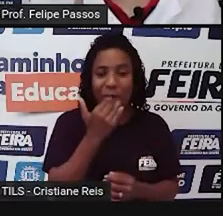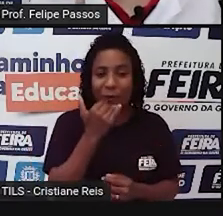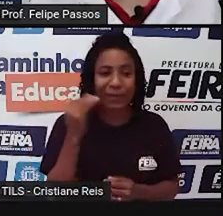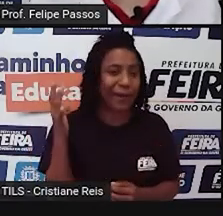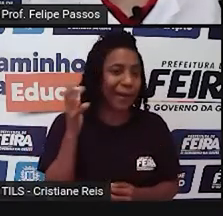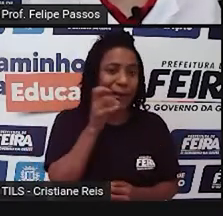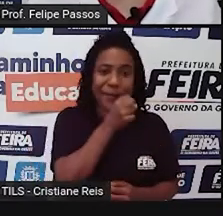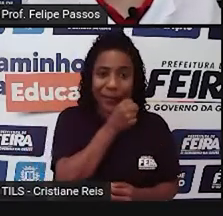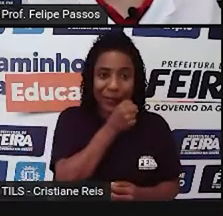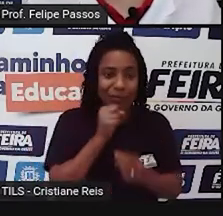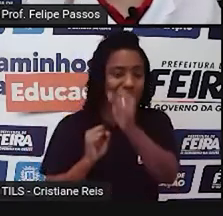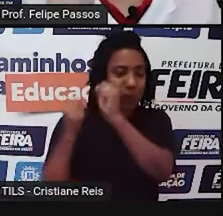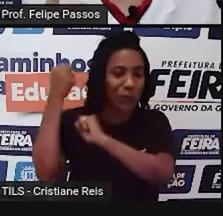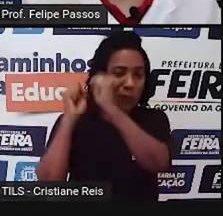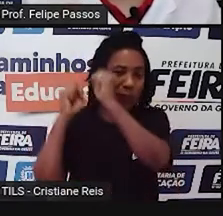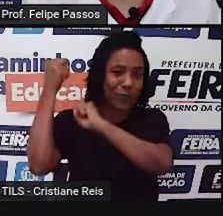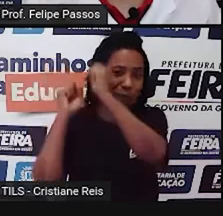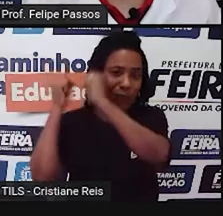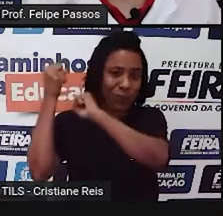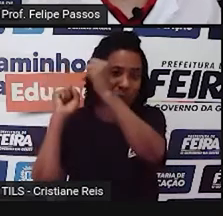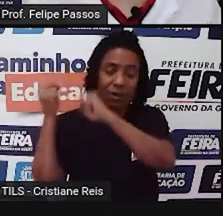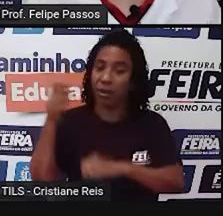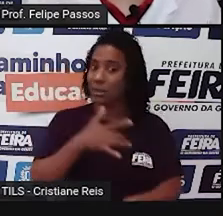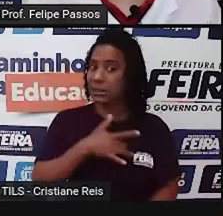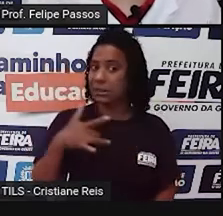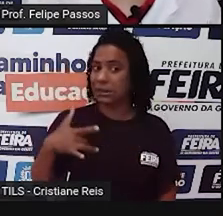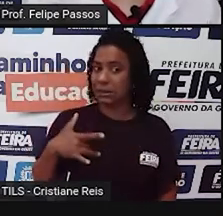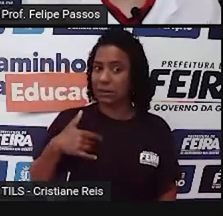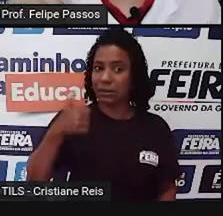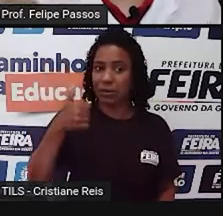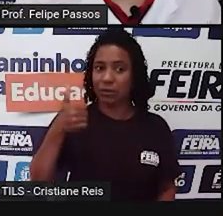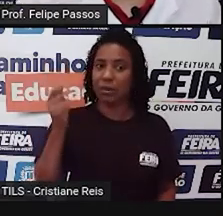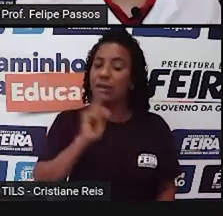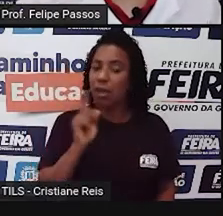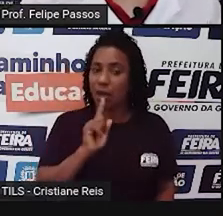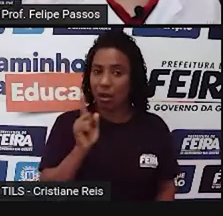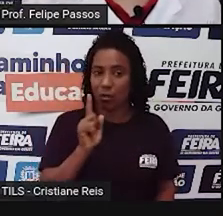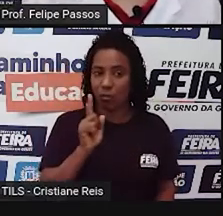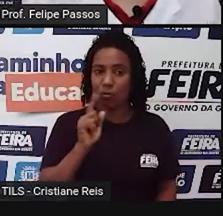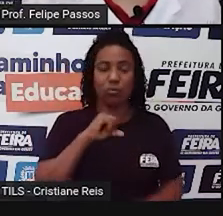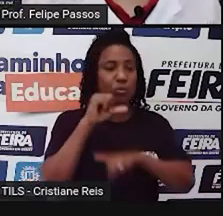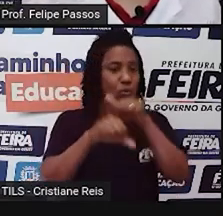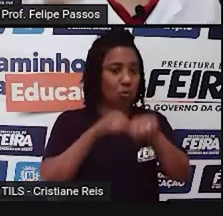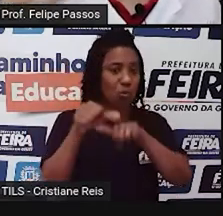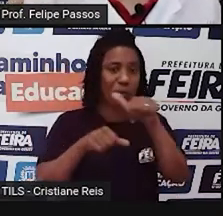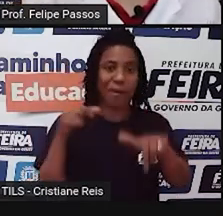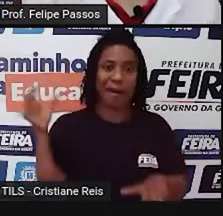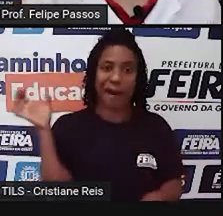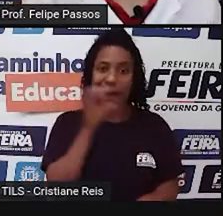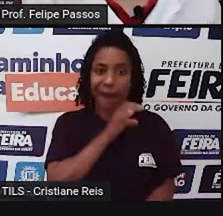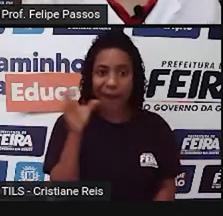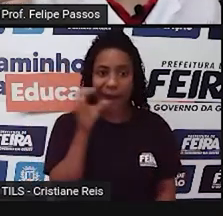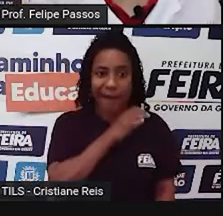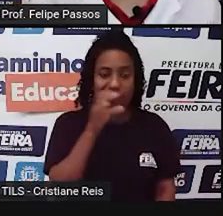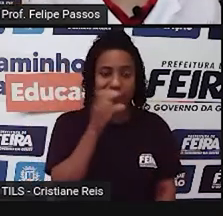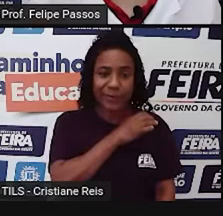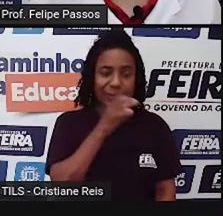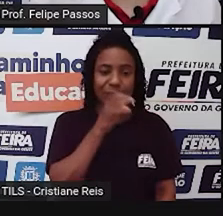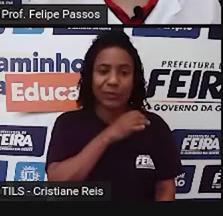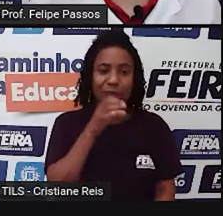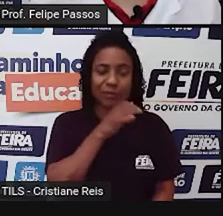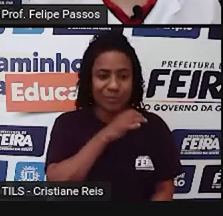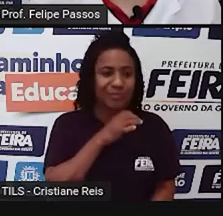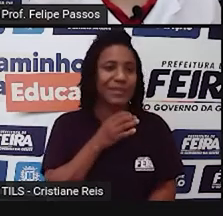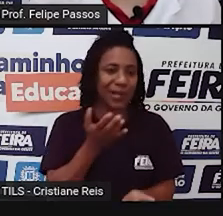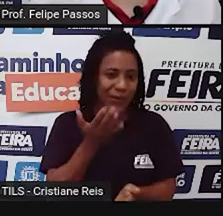Veja que eu não estou dizendo que eles são mais saudáveis. Eu só estou falando que é mais prático você ter um alimento industrializado do que um